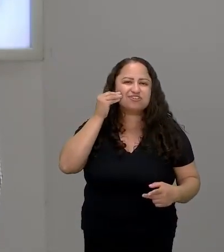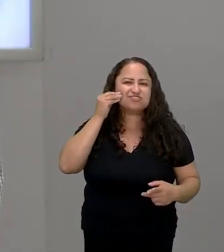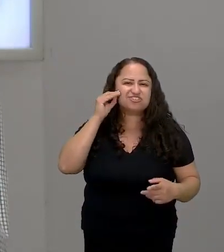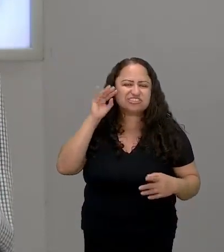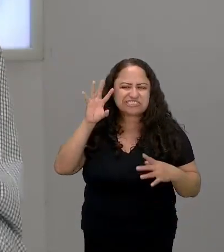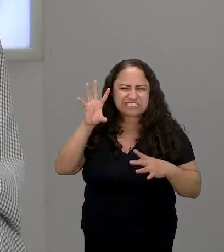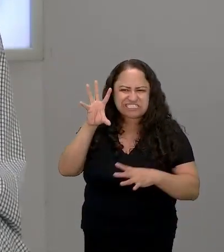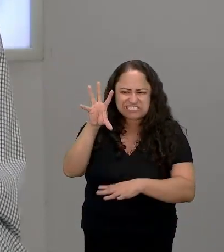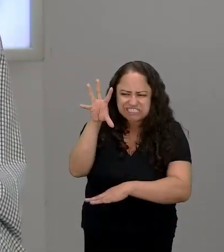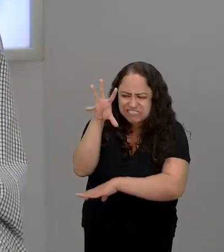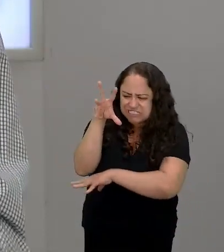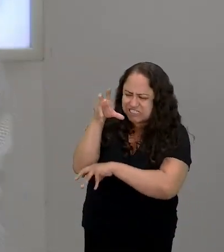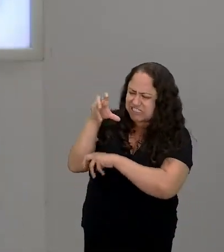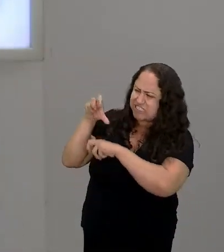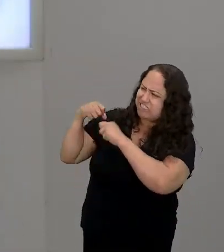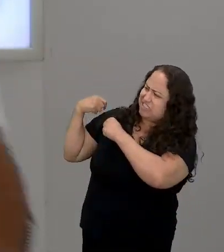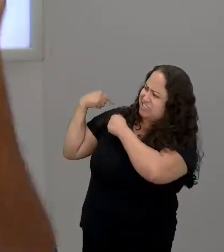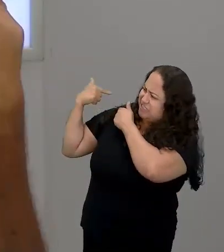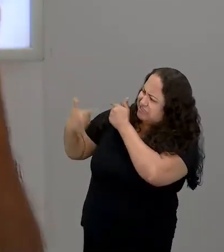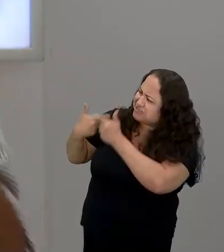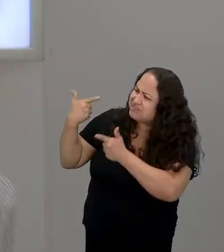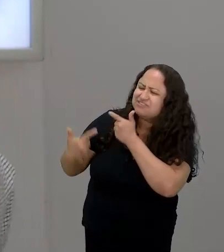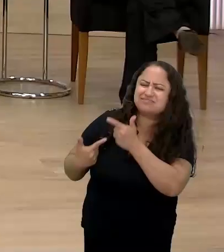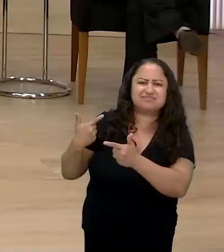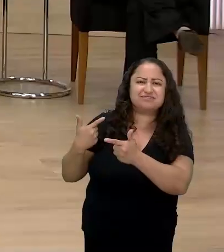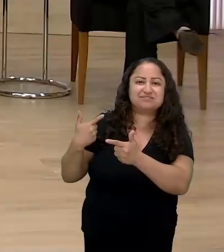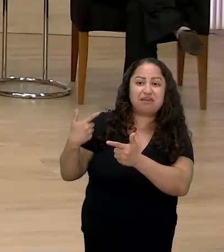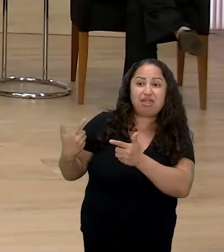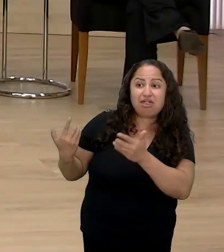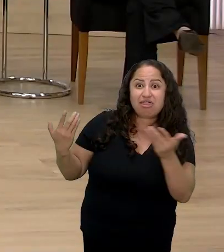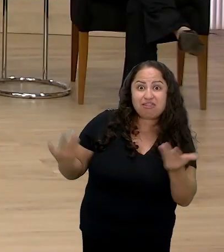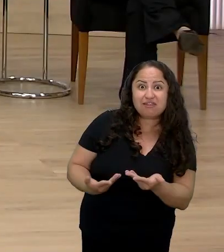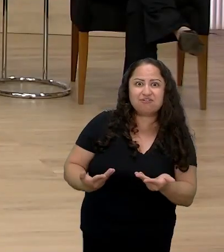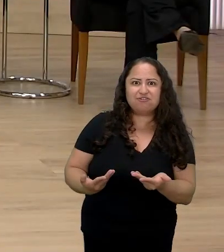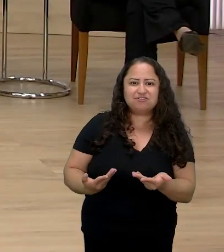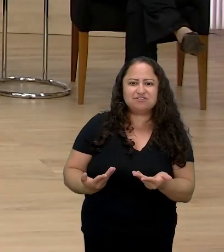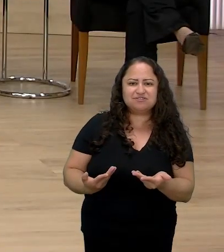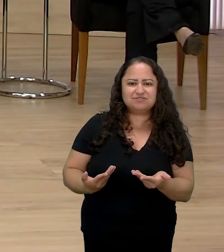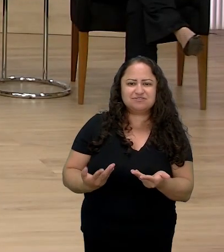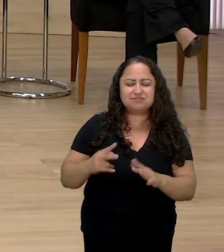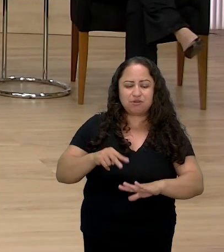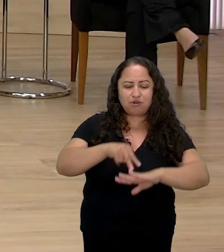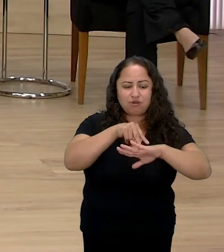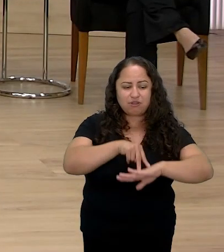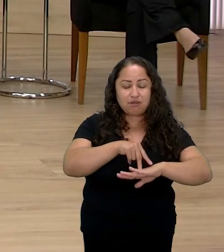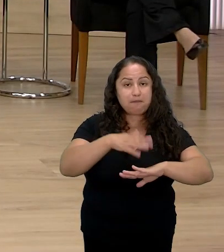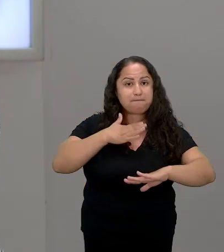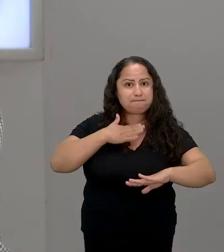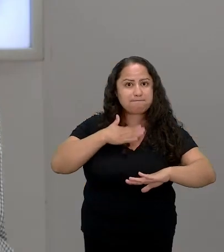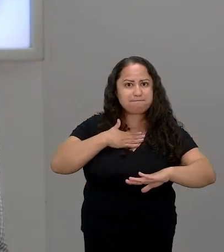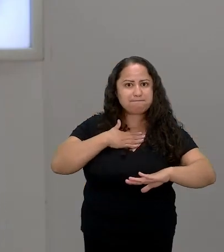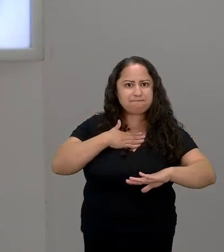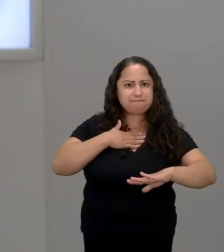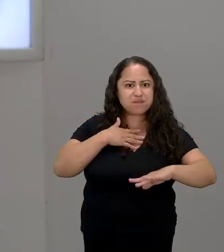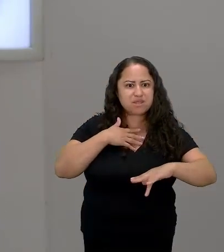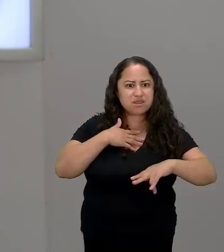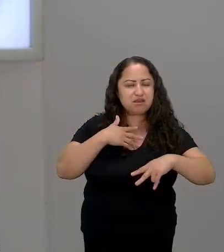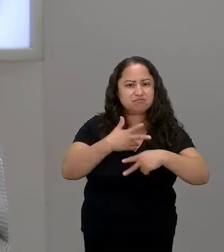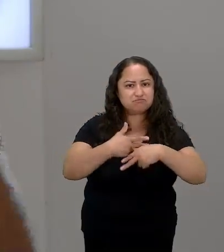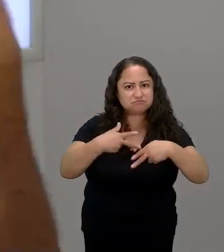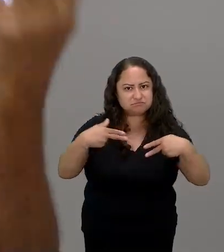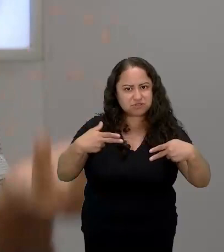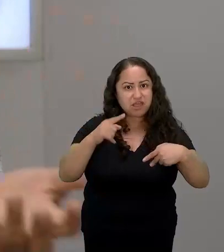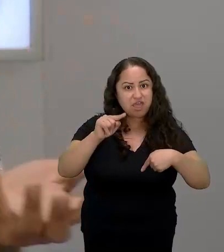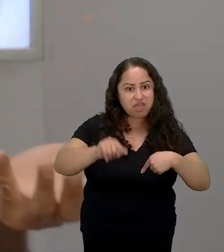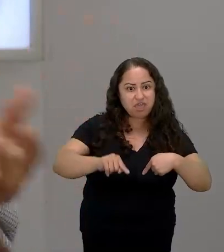e aí me colocando em uma outra posição a minha etnia é japonesa